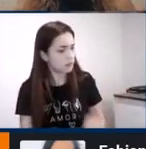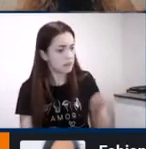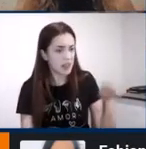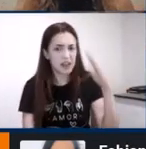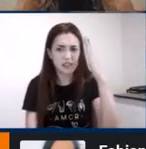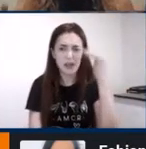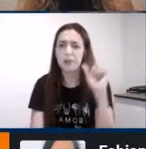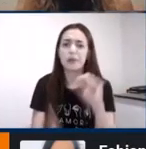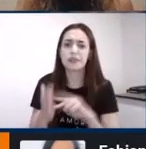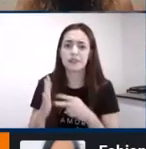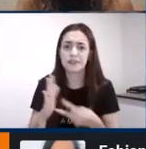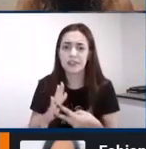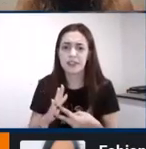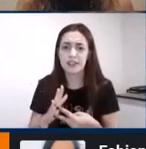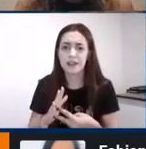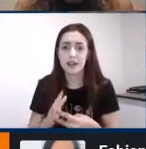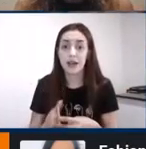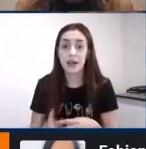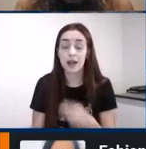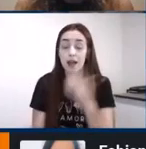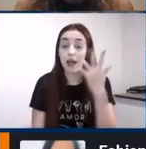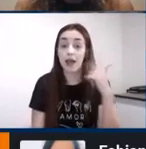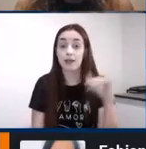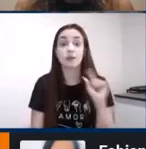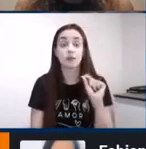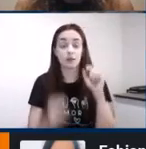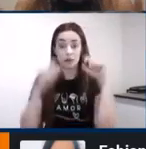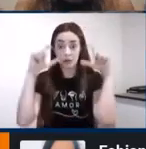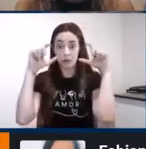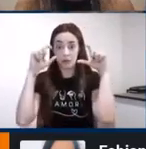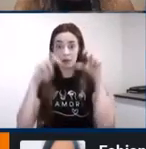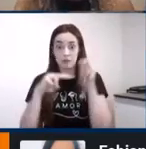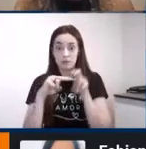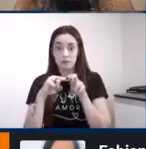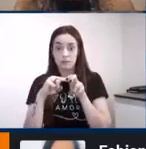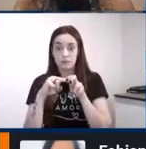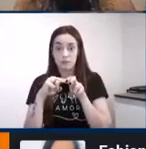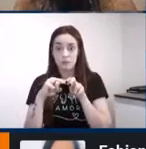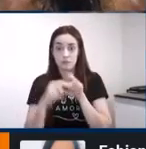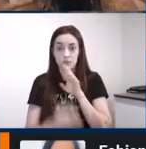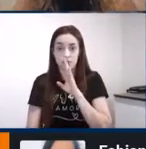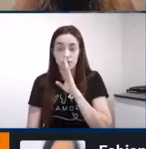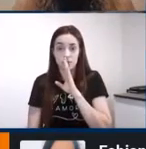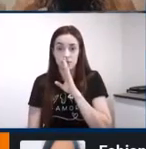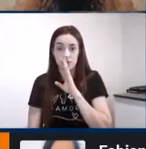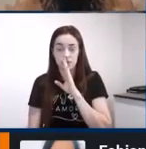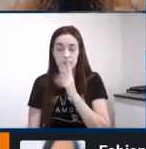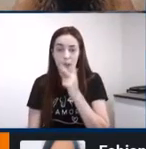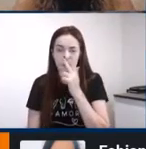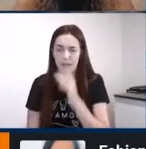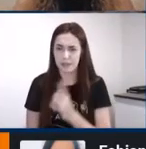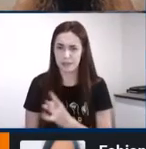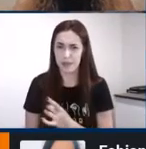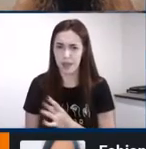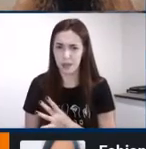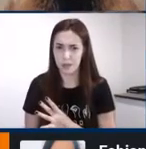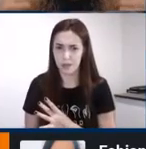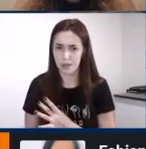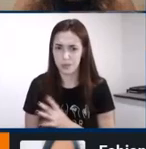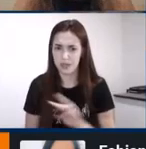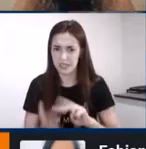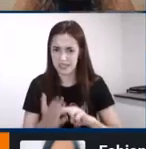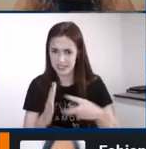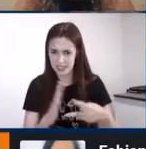criança muda o comportamento, ela fica dura, ela abre o olho, ela regala e ela fica dura olhando para você. Como se a atenção fosse um processo